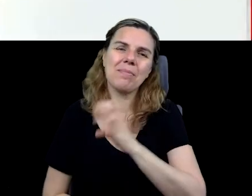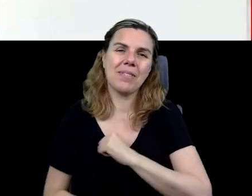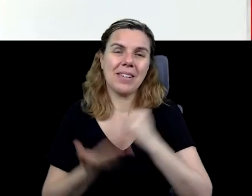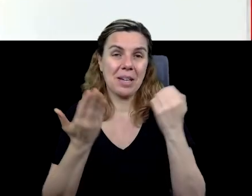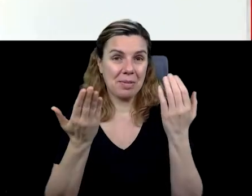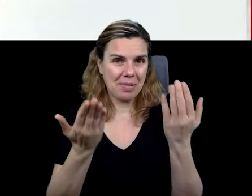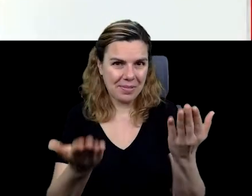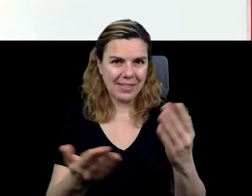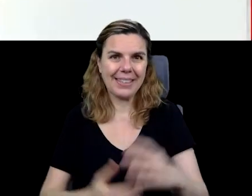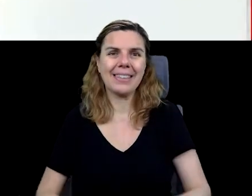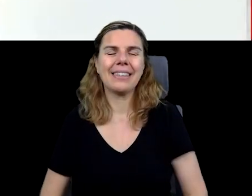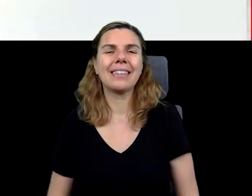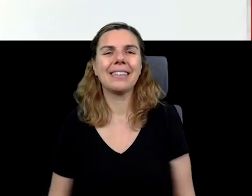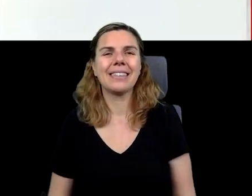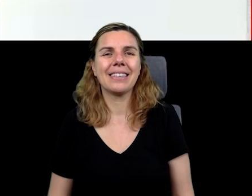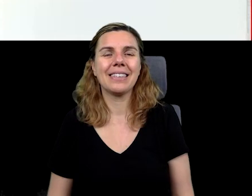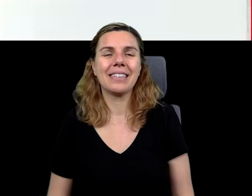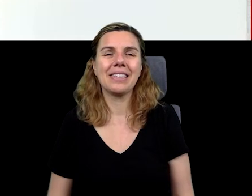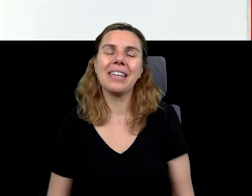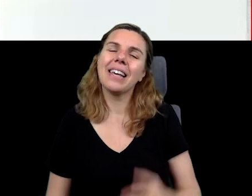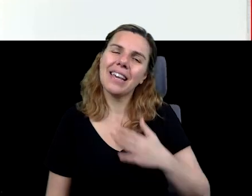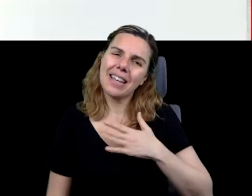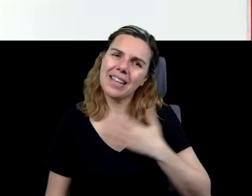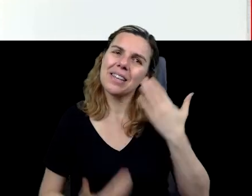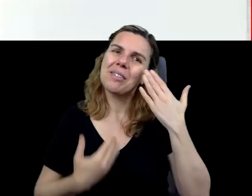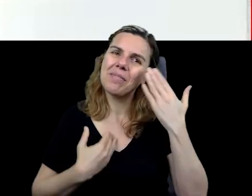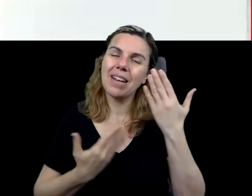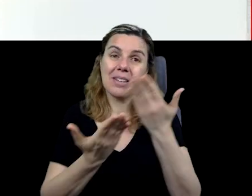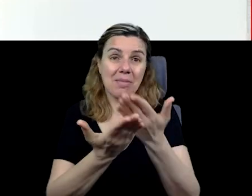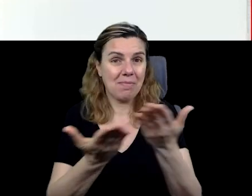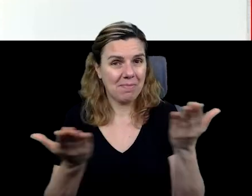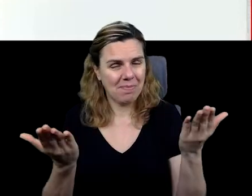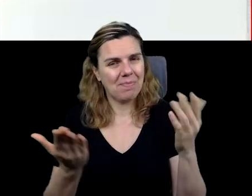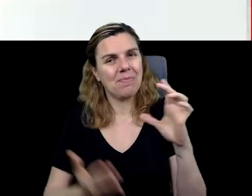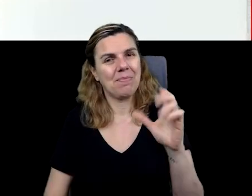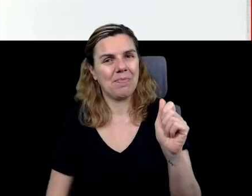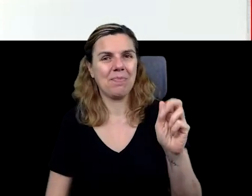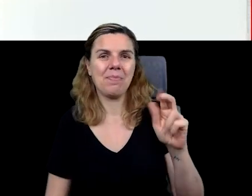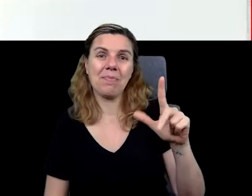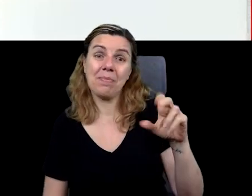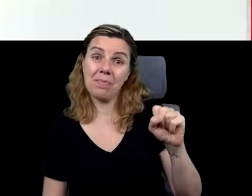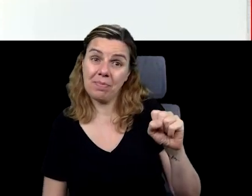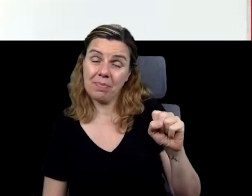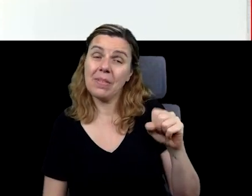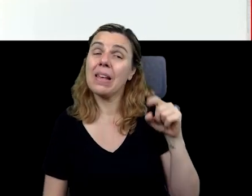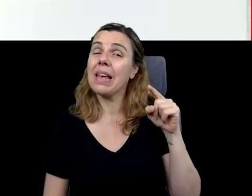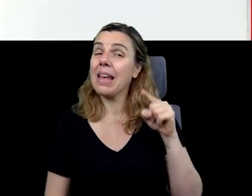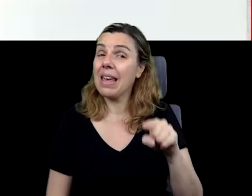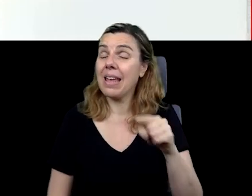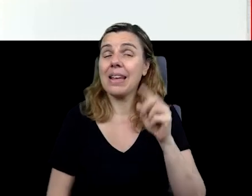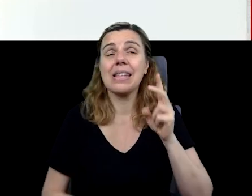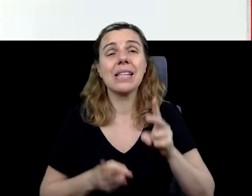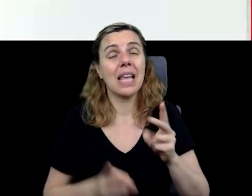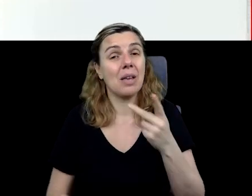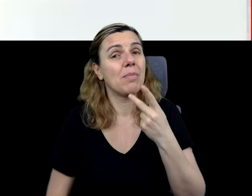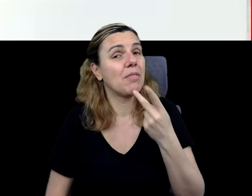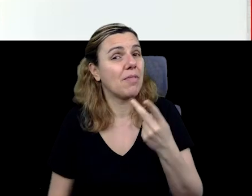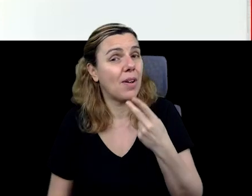É, essa é a minha homenagem para ele. E como eu disse para vocês, é o que ele sempre dizia,